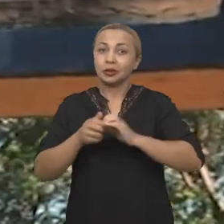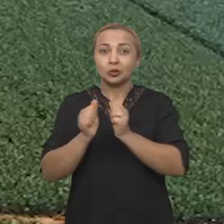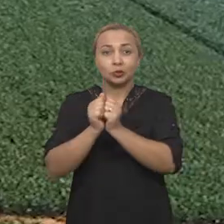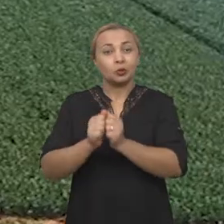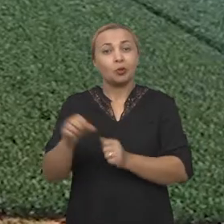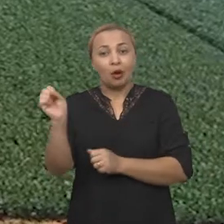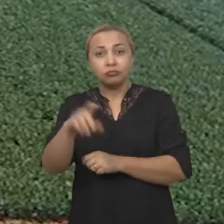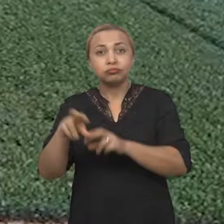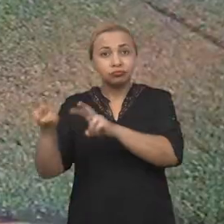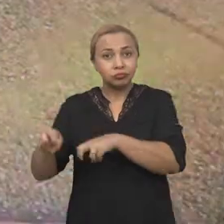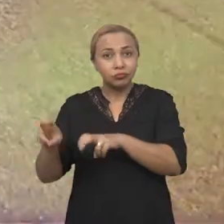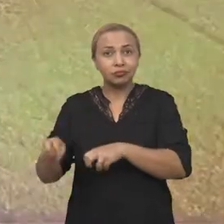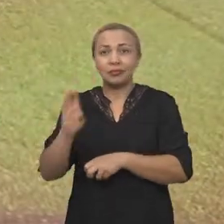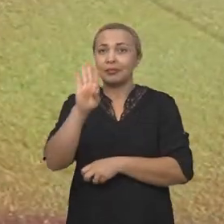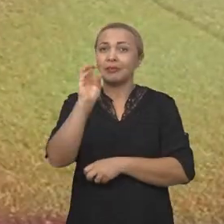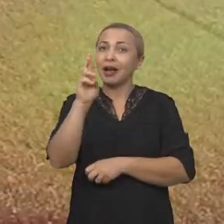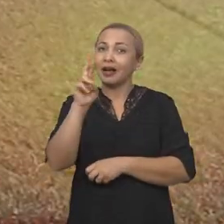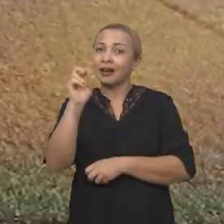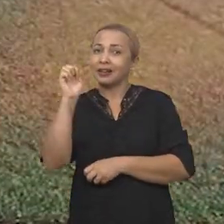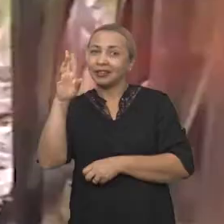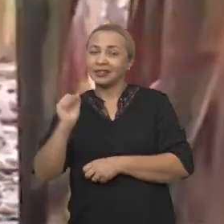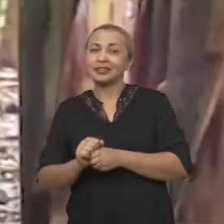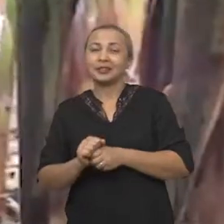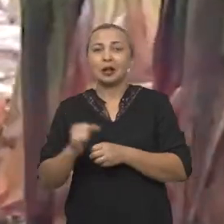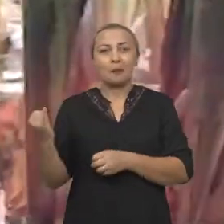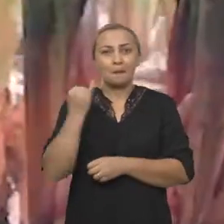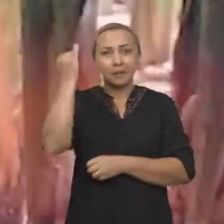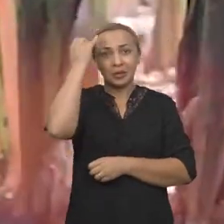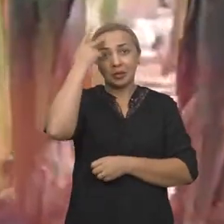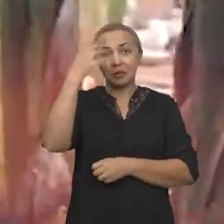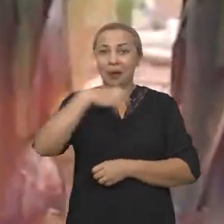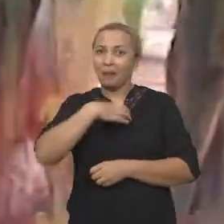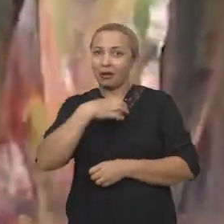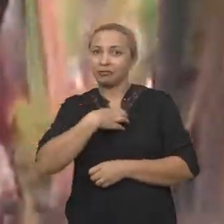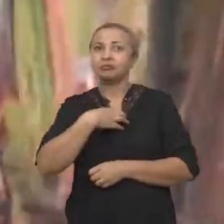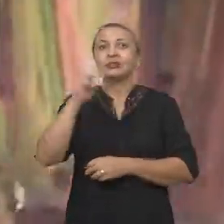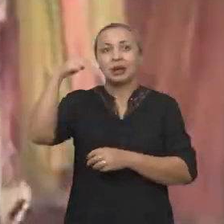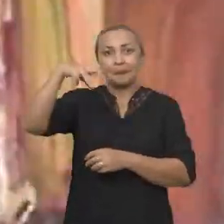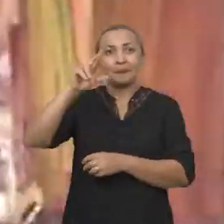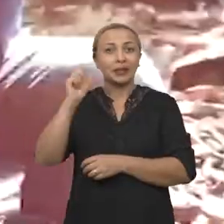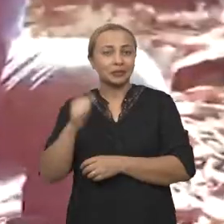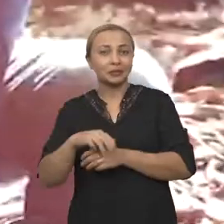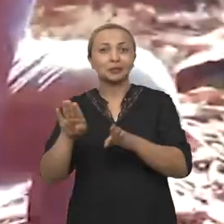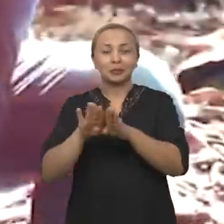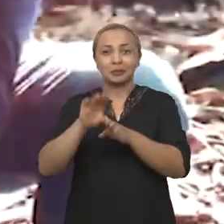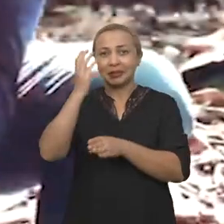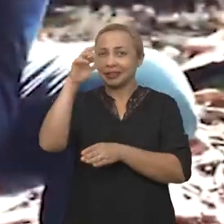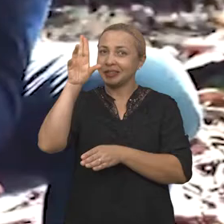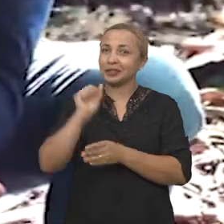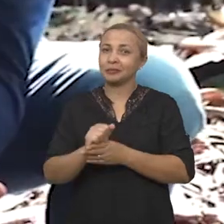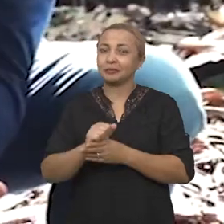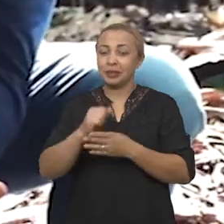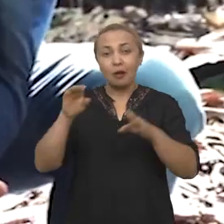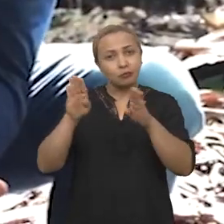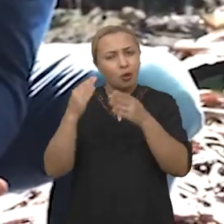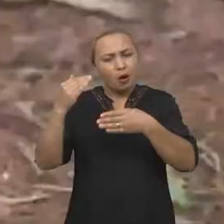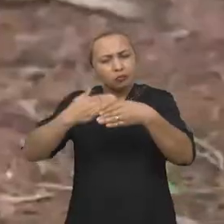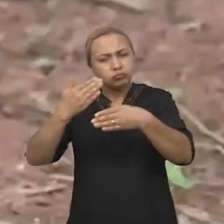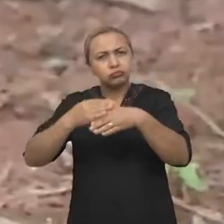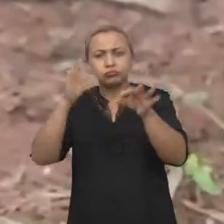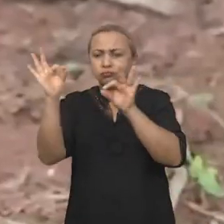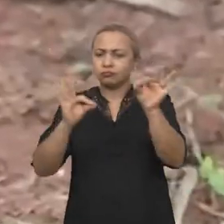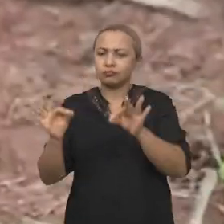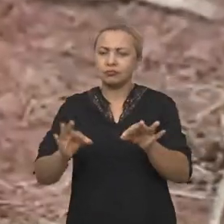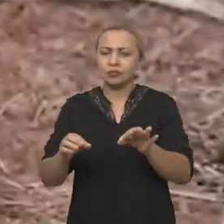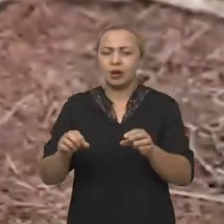com o Sítio Barreiras, importante produtor de banana no Ceará, Maranhão e Bahia. E com esse banco de dados, foram montados os parâmetros